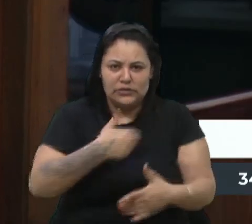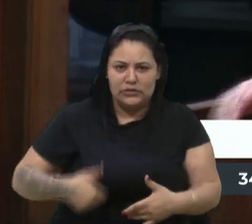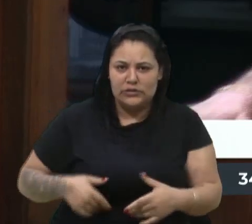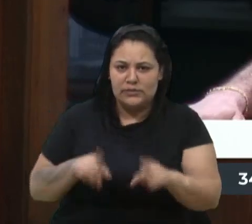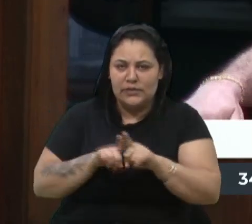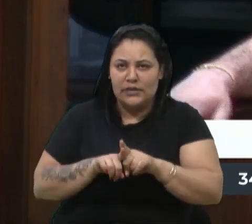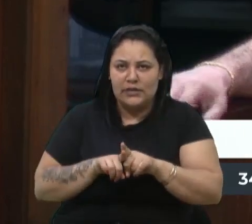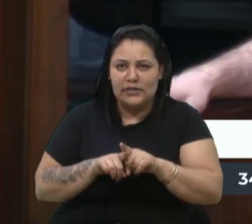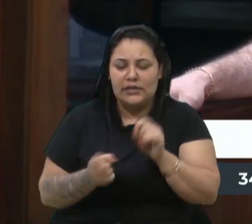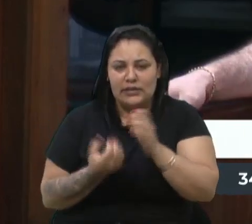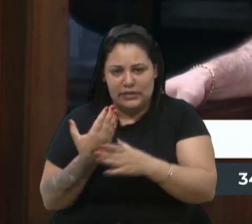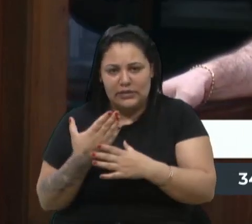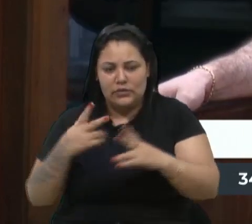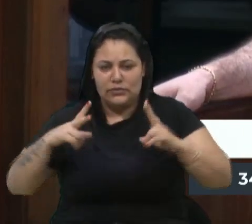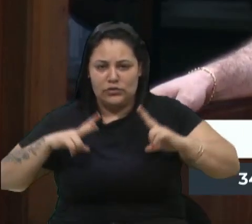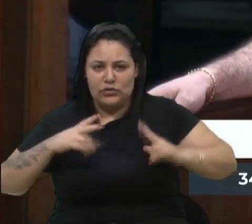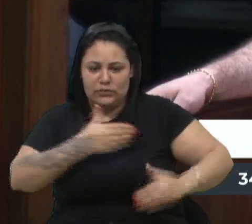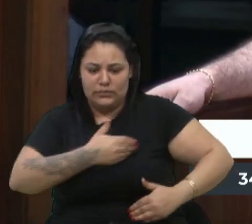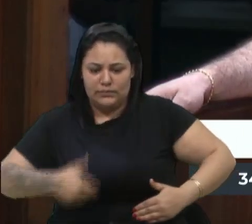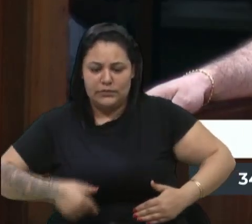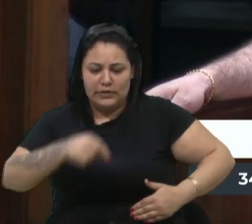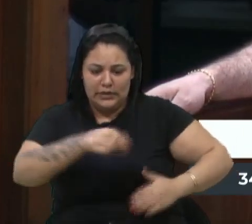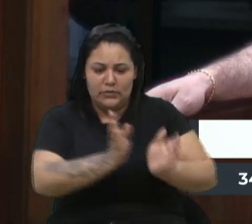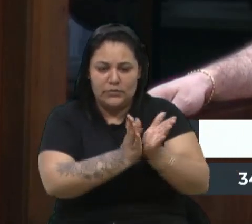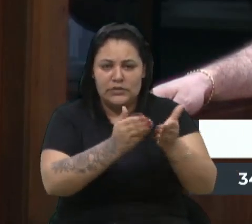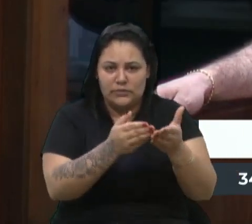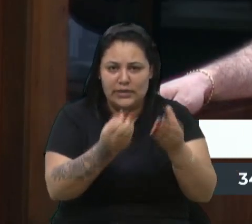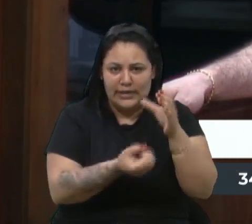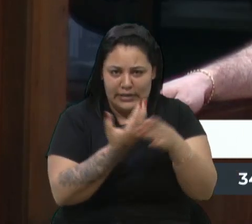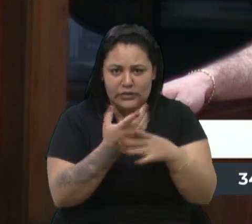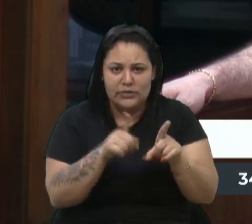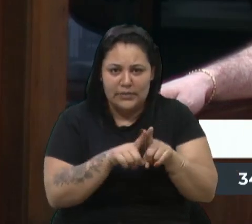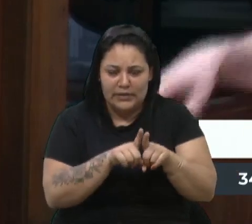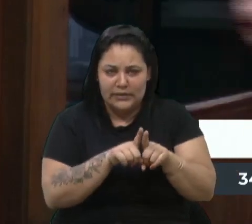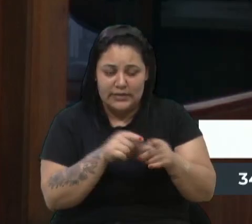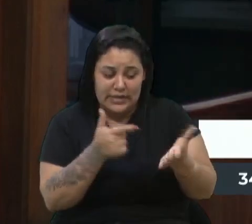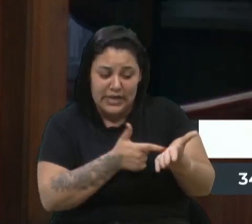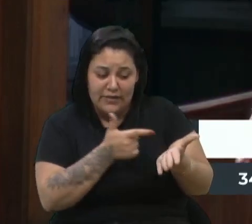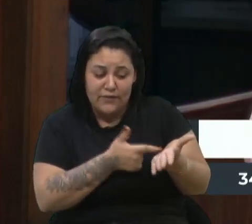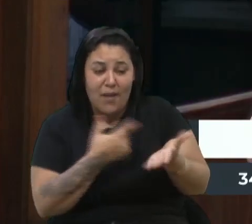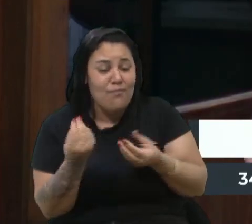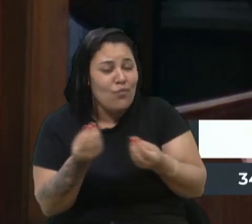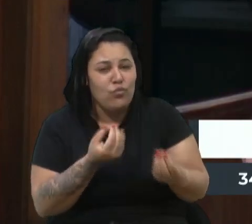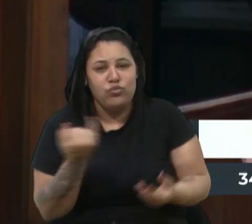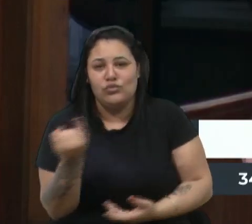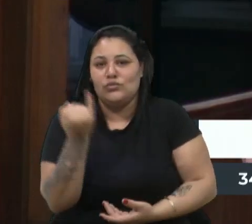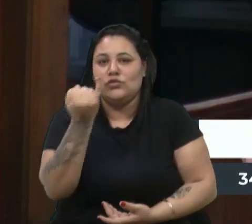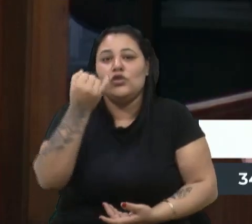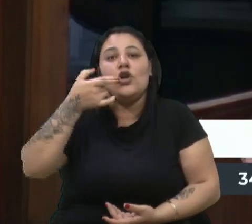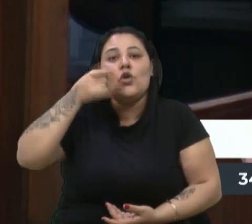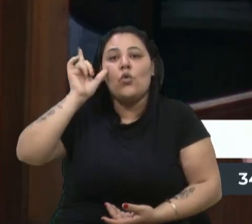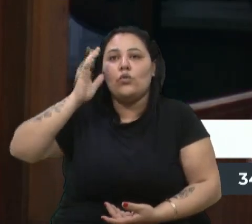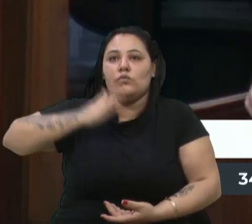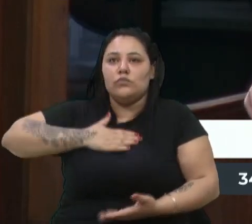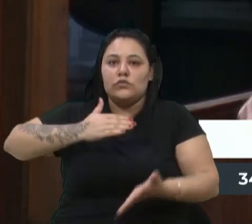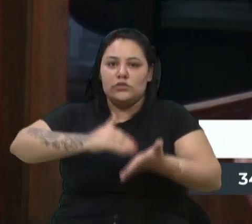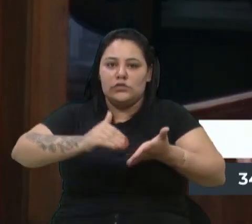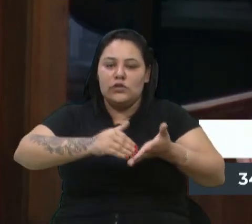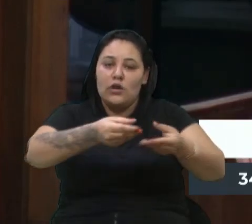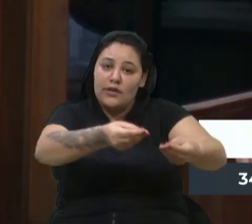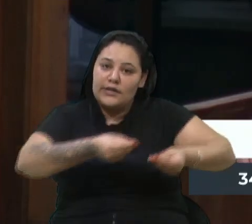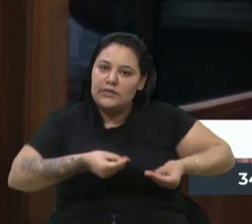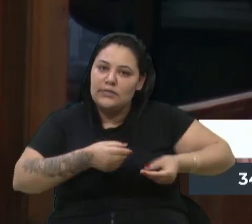Comissão de Educação desta casa também, ela vai ser muito importante. E ontem também, no meu gabinete, recebi